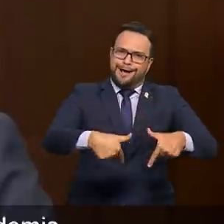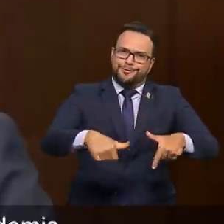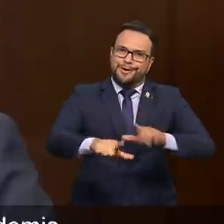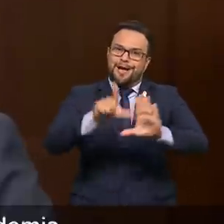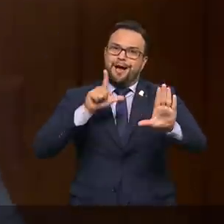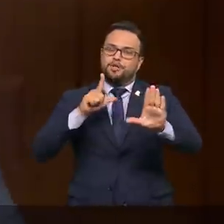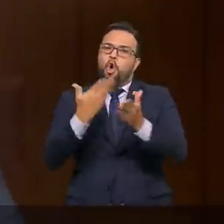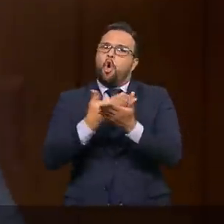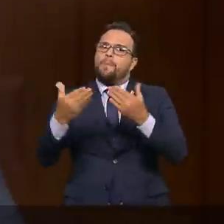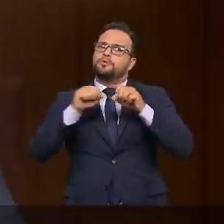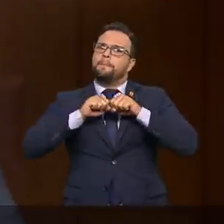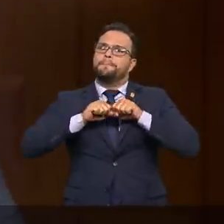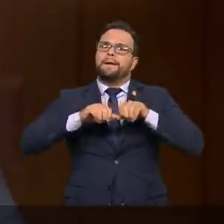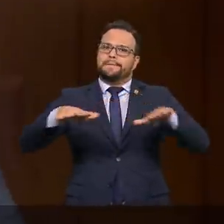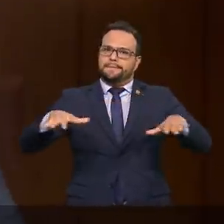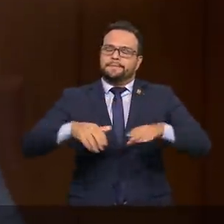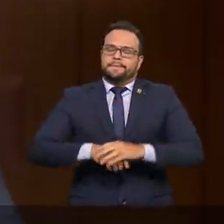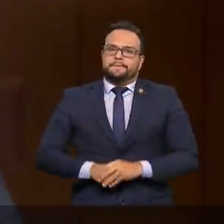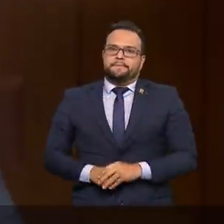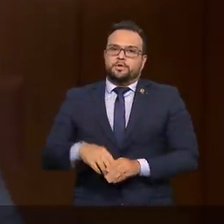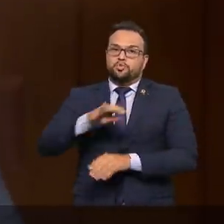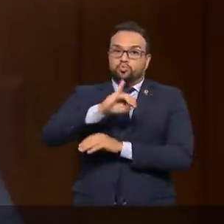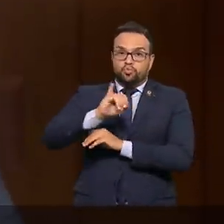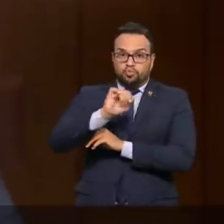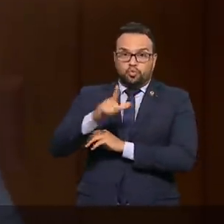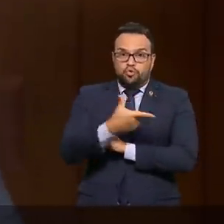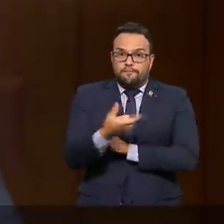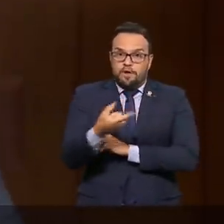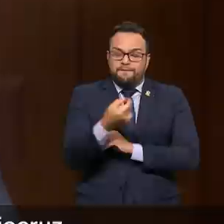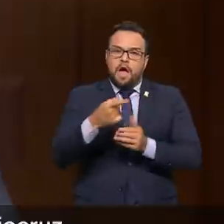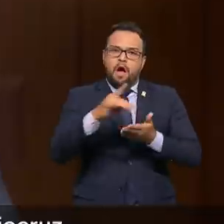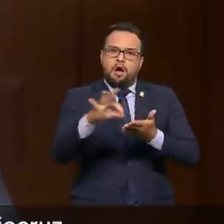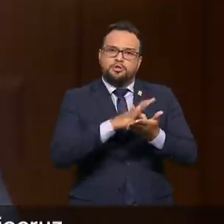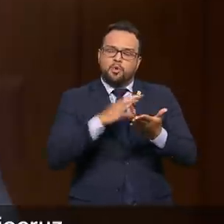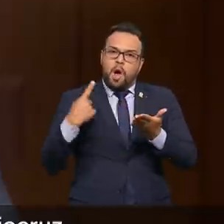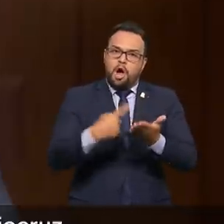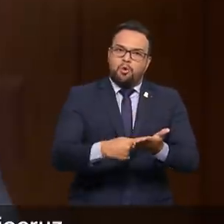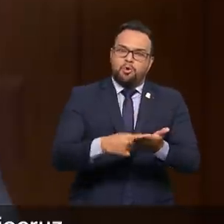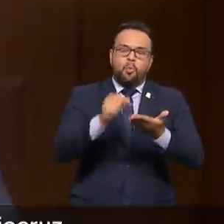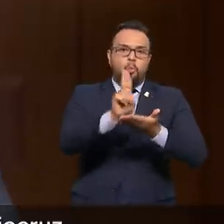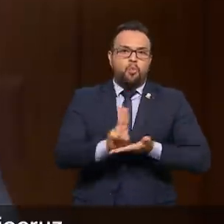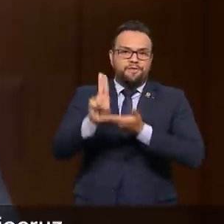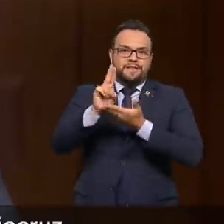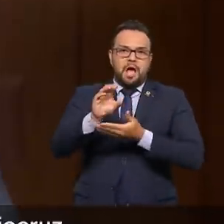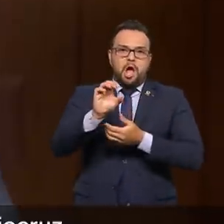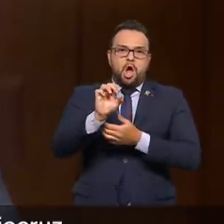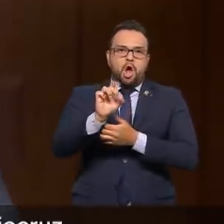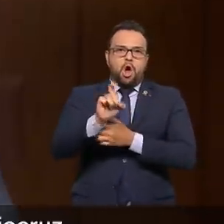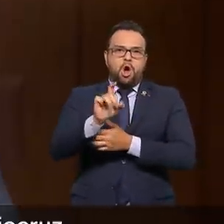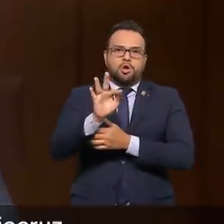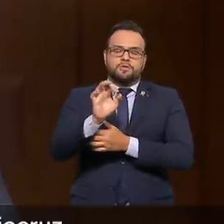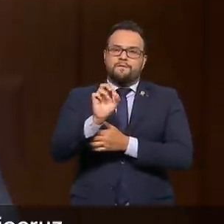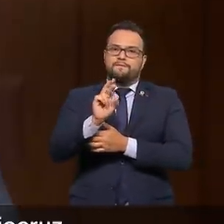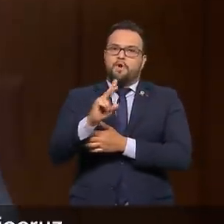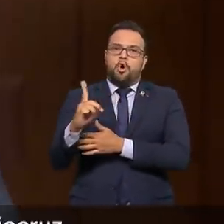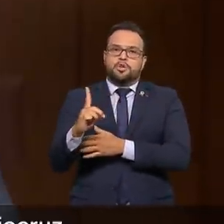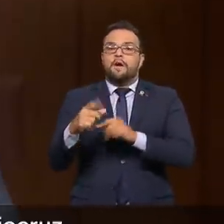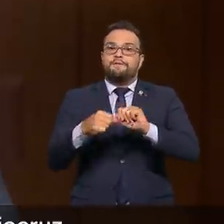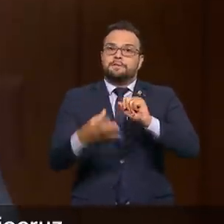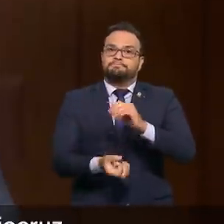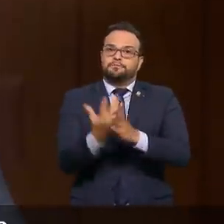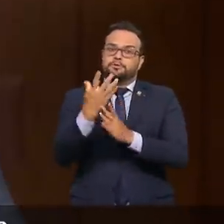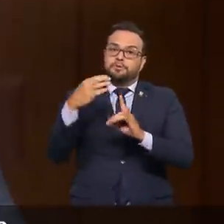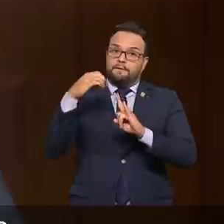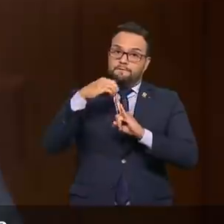início da pandemia. Em julho de 2020 assinamos um acordo com a Universidade Oxford para a produção na